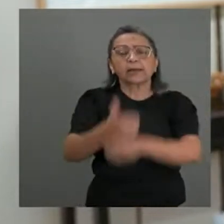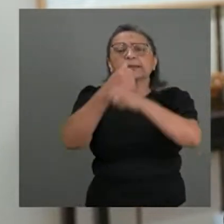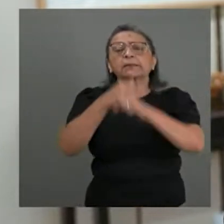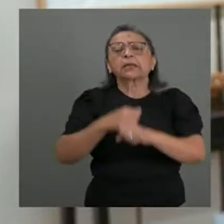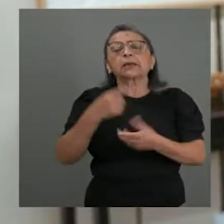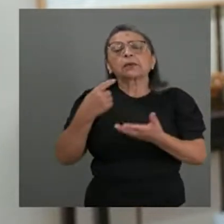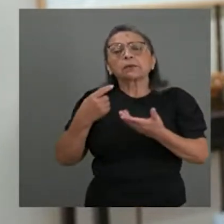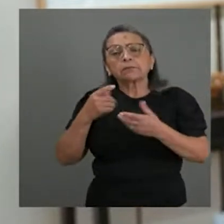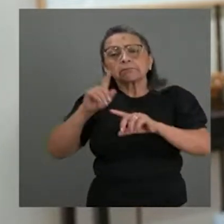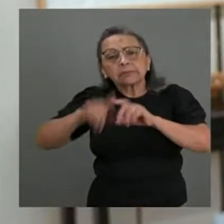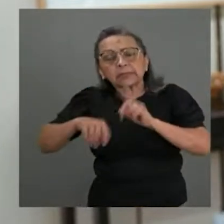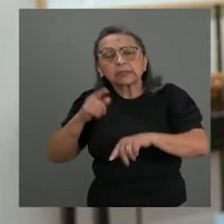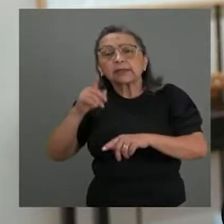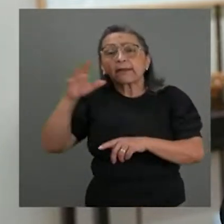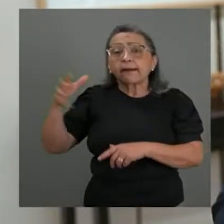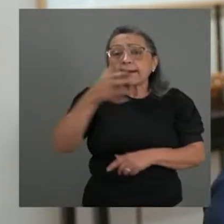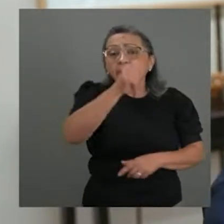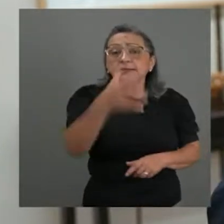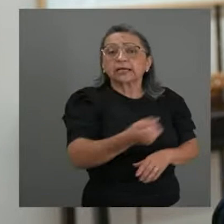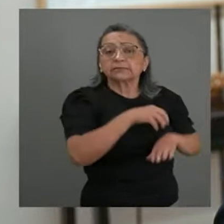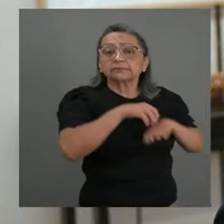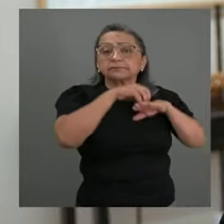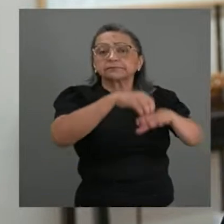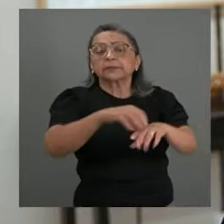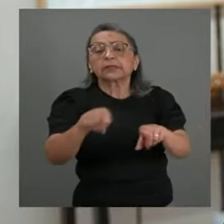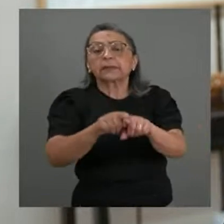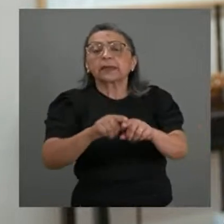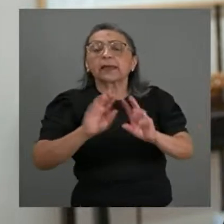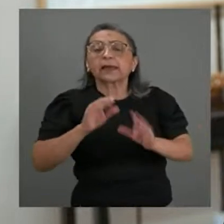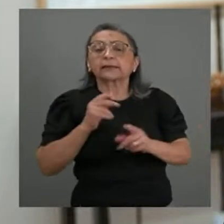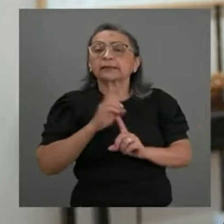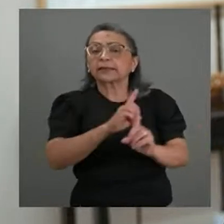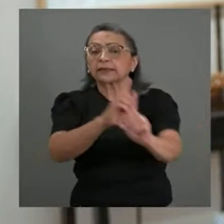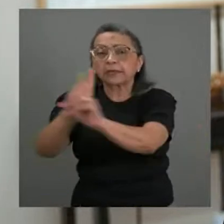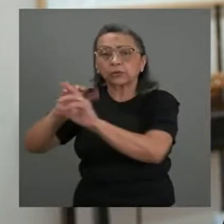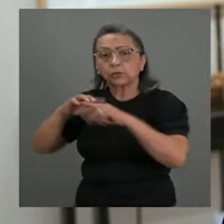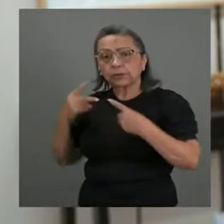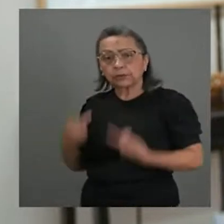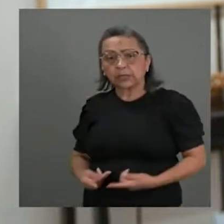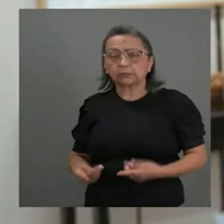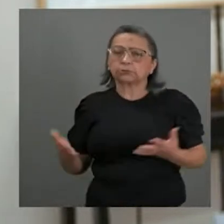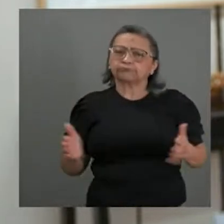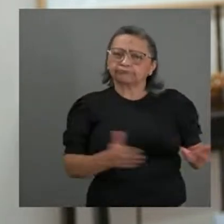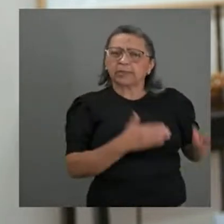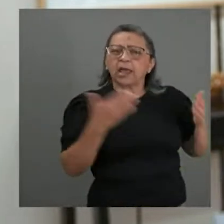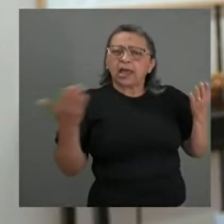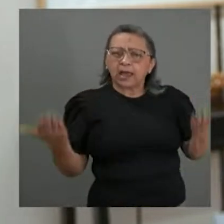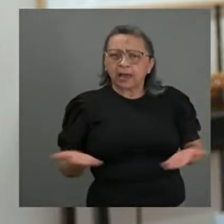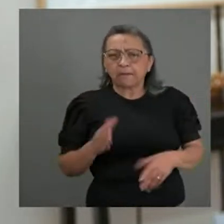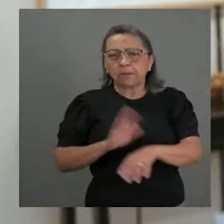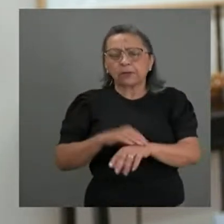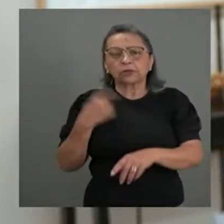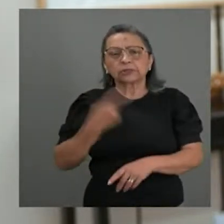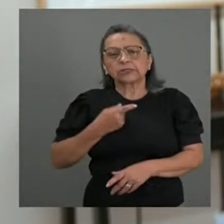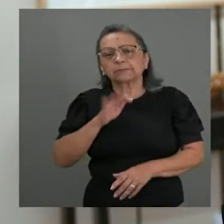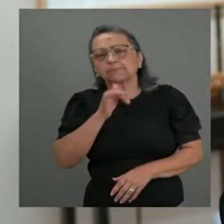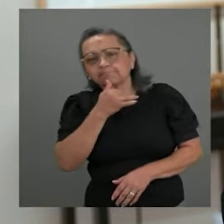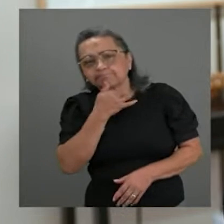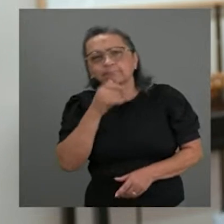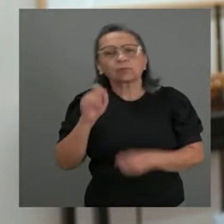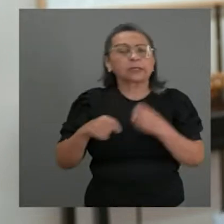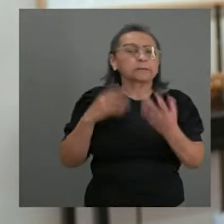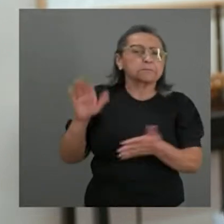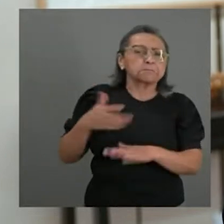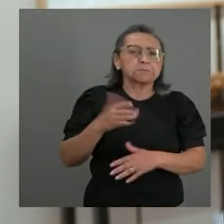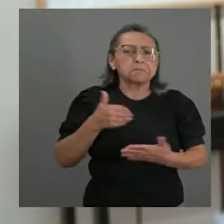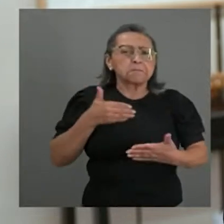equipamentos de resgate e atendimento humanitário. Atualmente, nós temos, infelizmente, perto